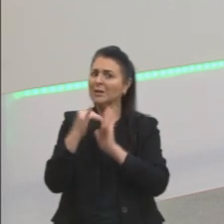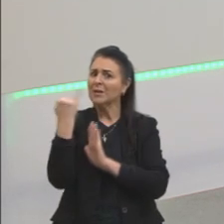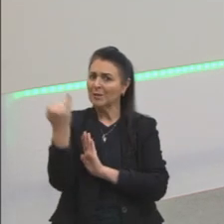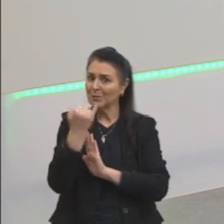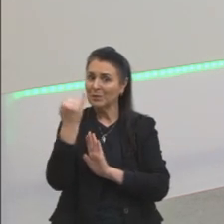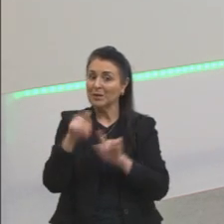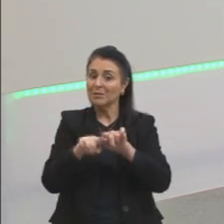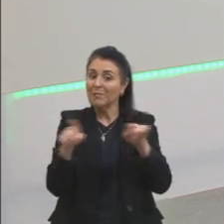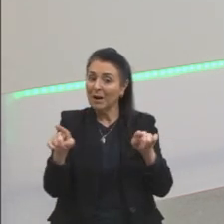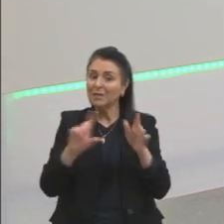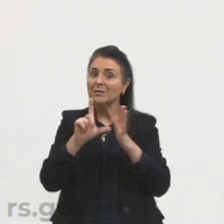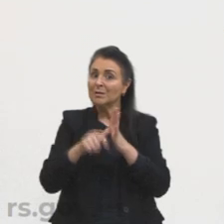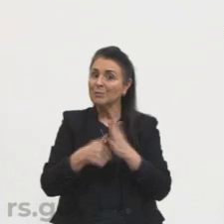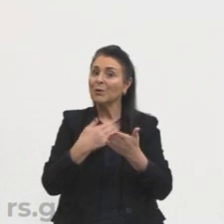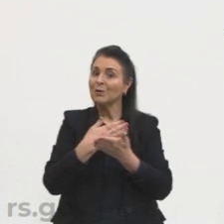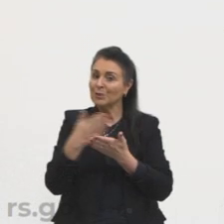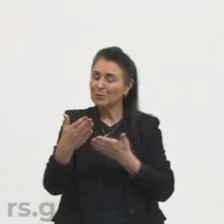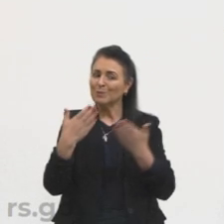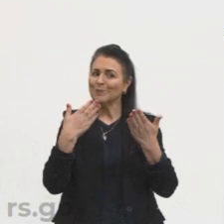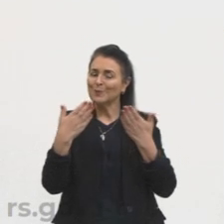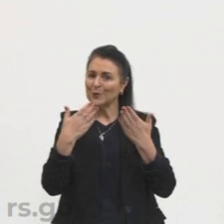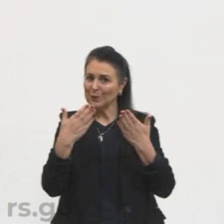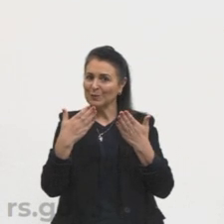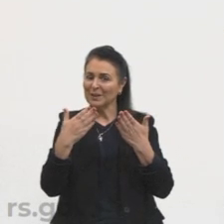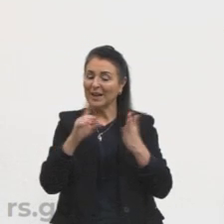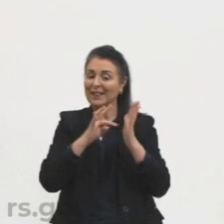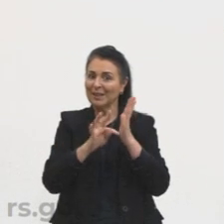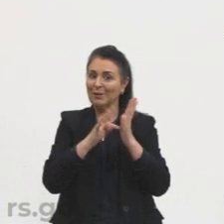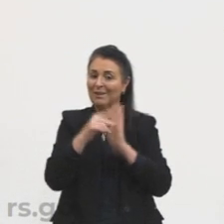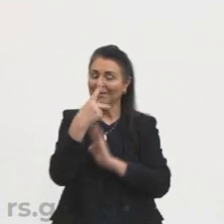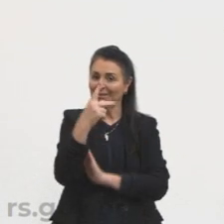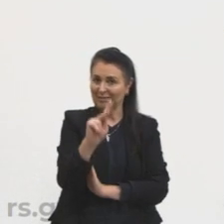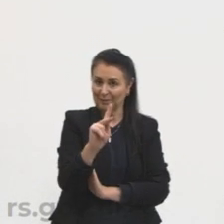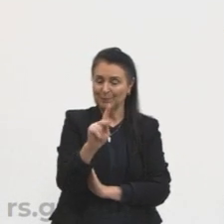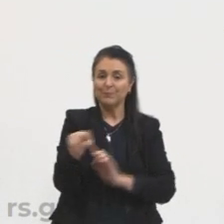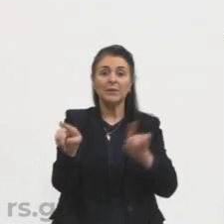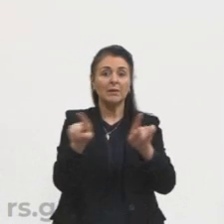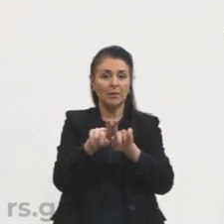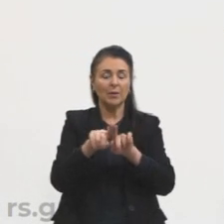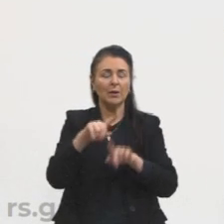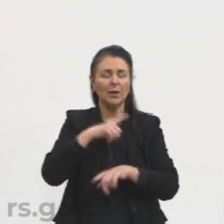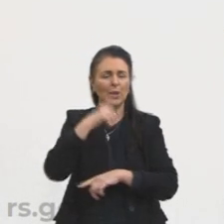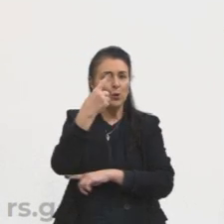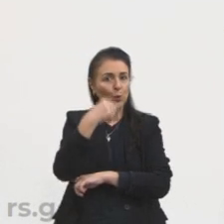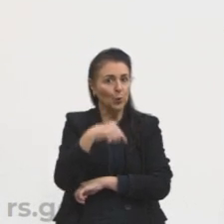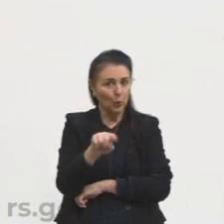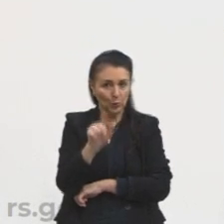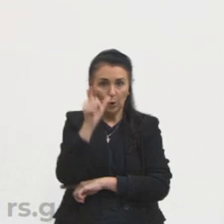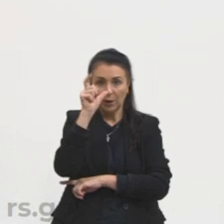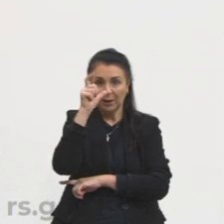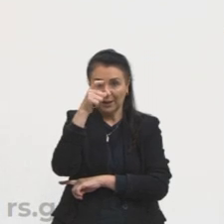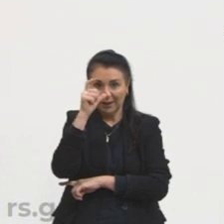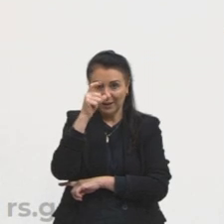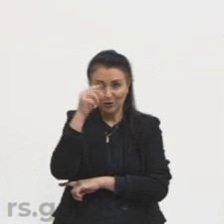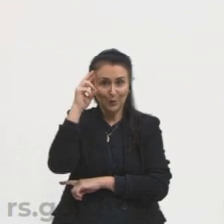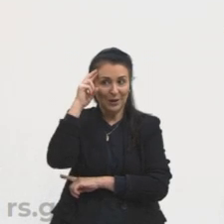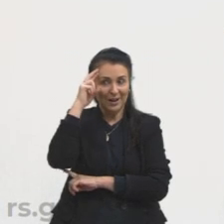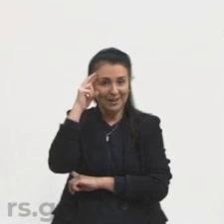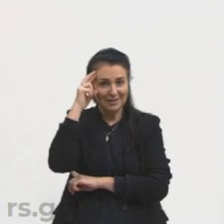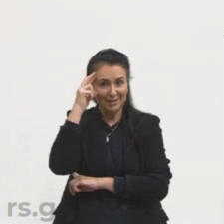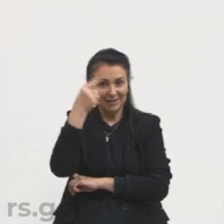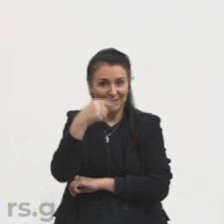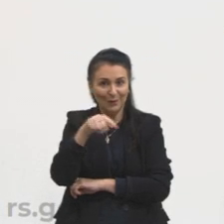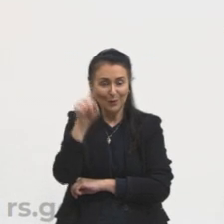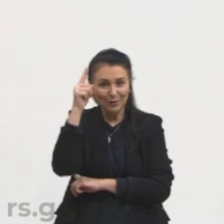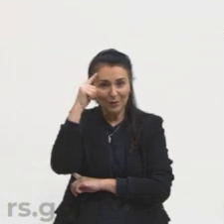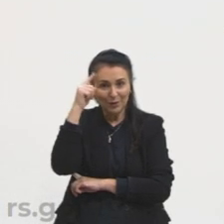ele passa a ser questionado. Nessa corrente, vêm outros pensadores. Então, sempre lembrem. Descartes, razão. Vêm outros pensadores.